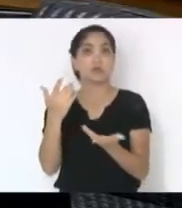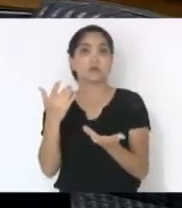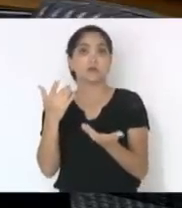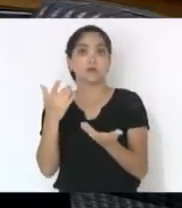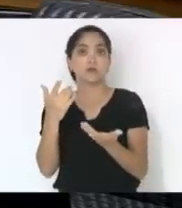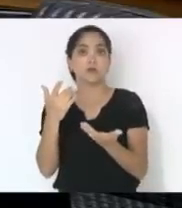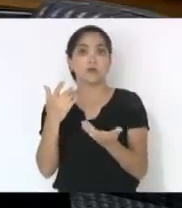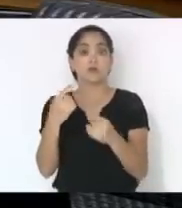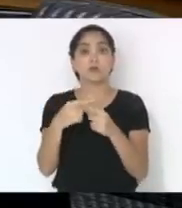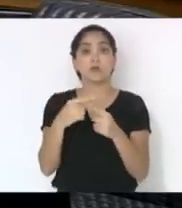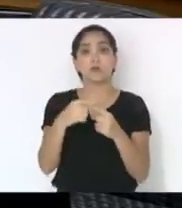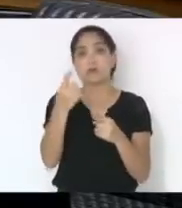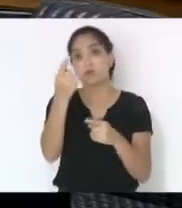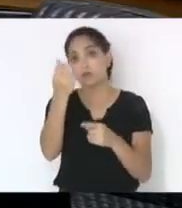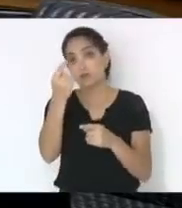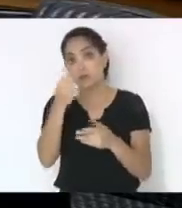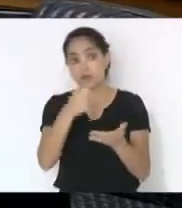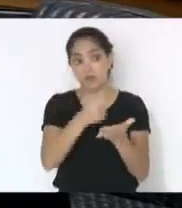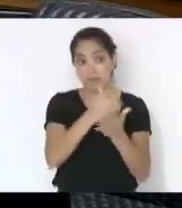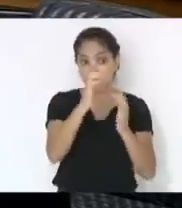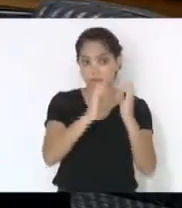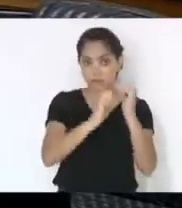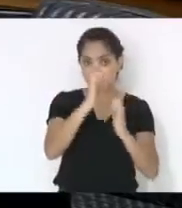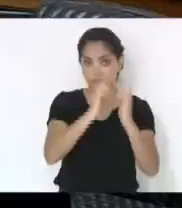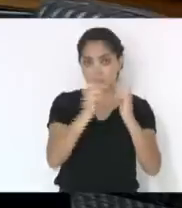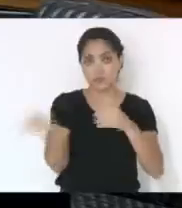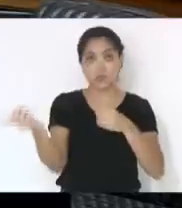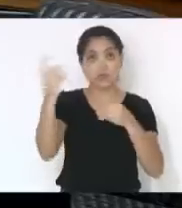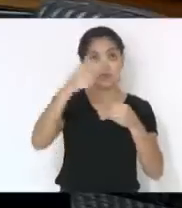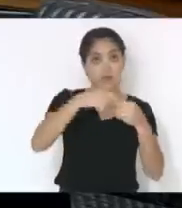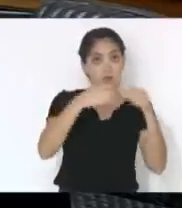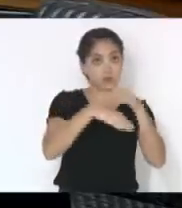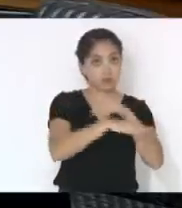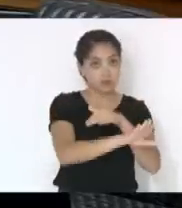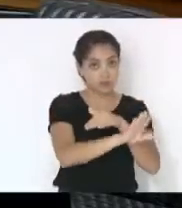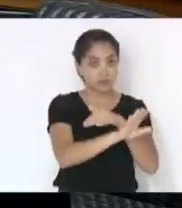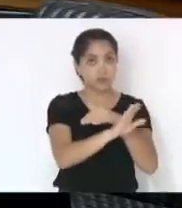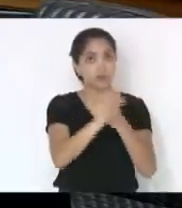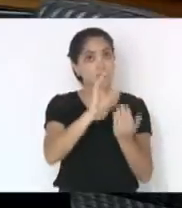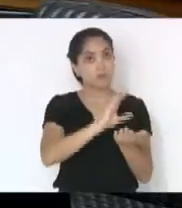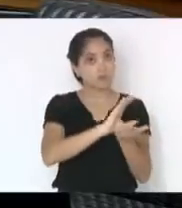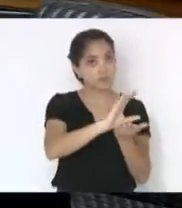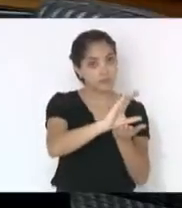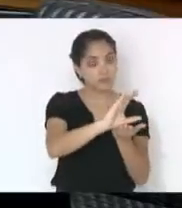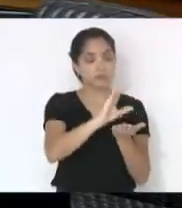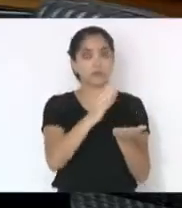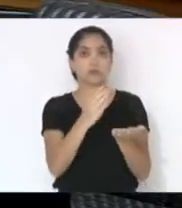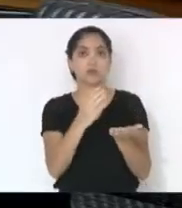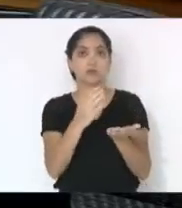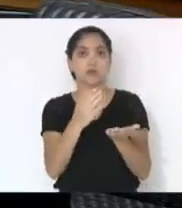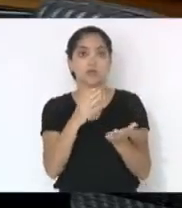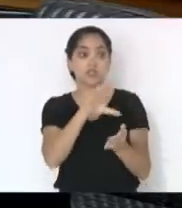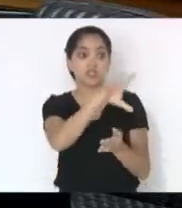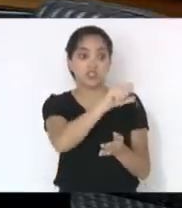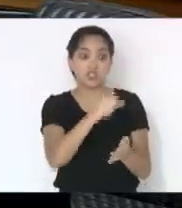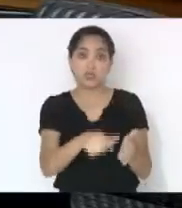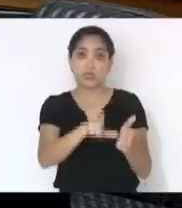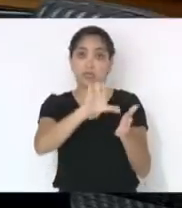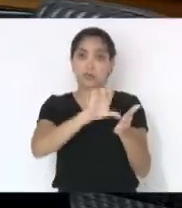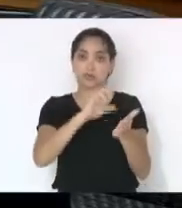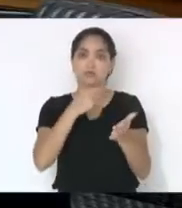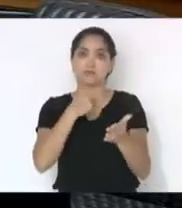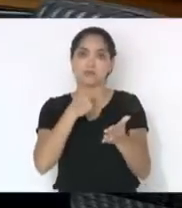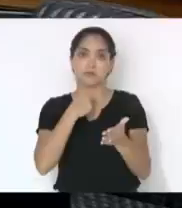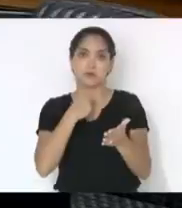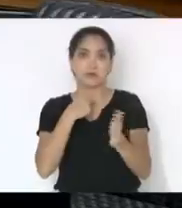porque o dinheiro é pago para as empresas, voltava para o fundo para ser reinvestido. Se nós tirarmos dinheiro dali antecipadamente, vai faltar no